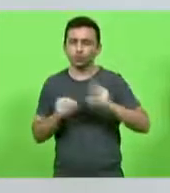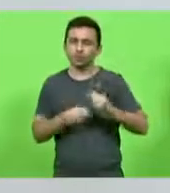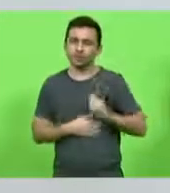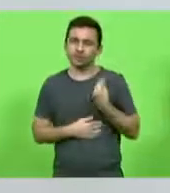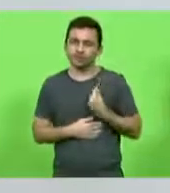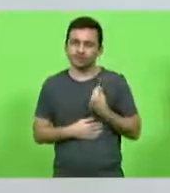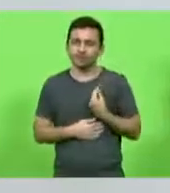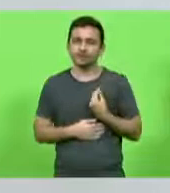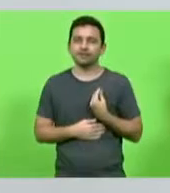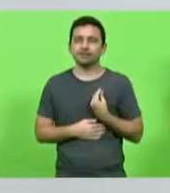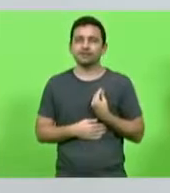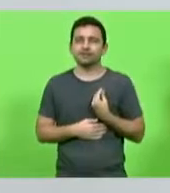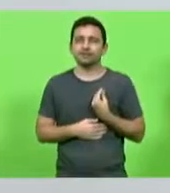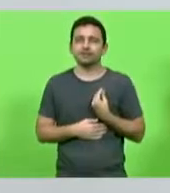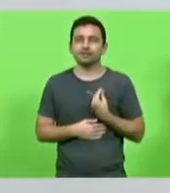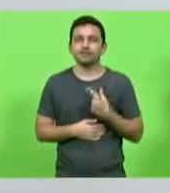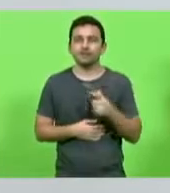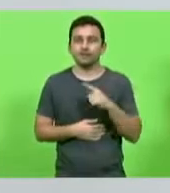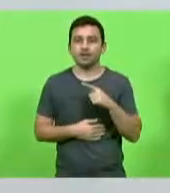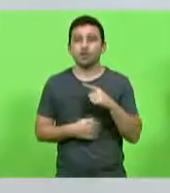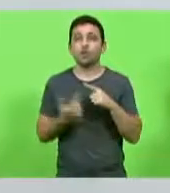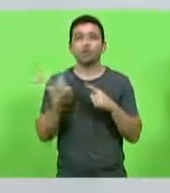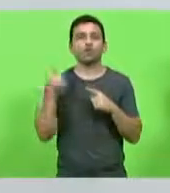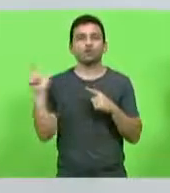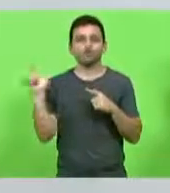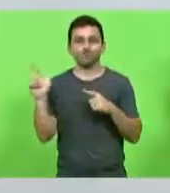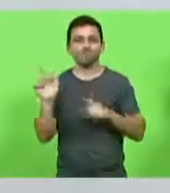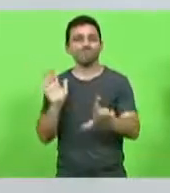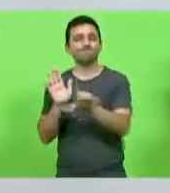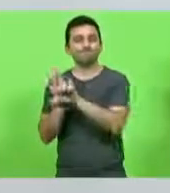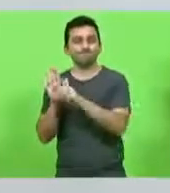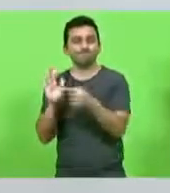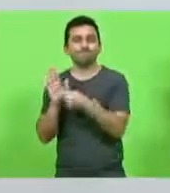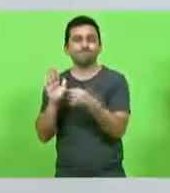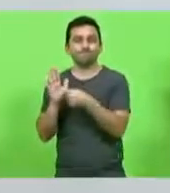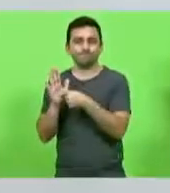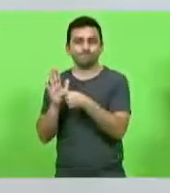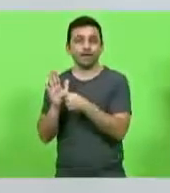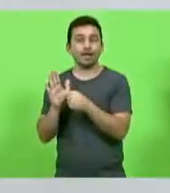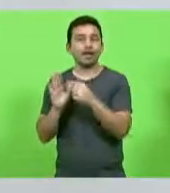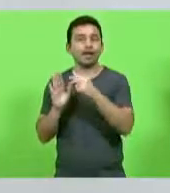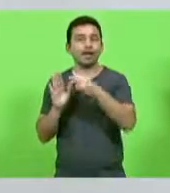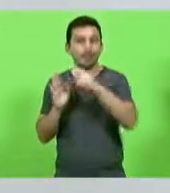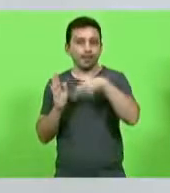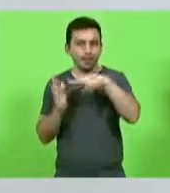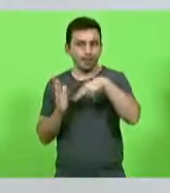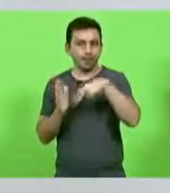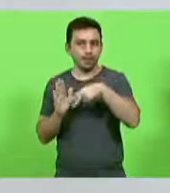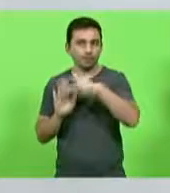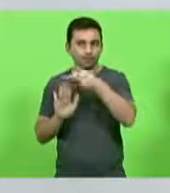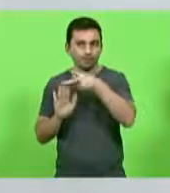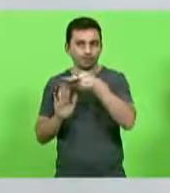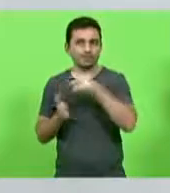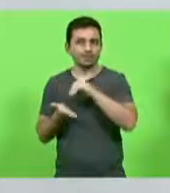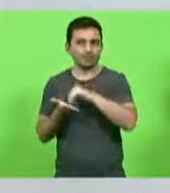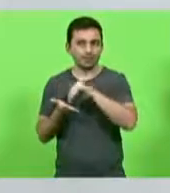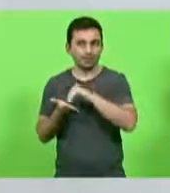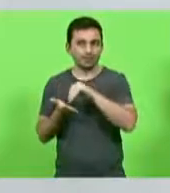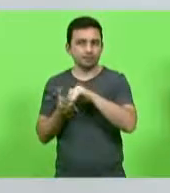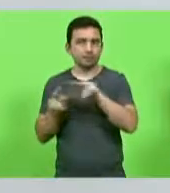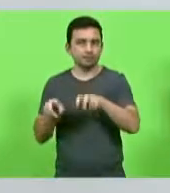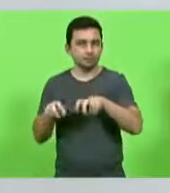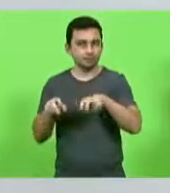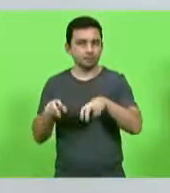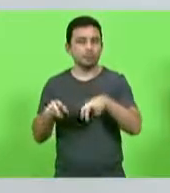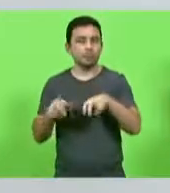no mar, literalmente, vem uma tempestade na questão da legislação. Deixa eu ler aqui uma portaria. A Secretaria da Agricultura de Pesca,